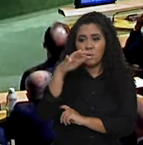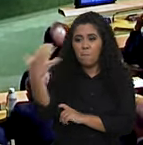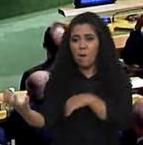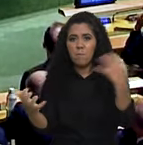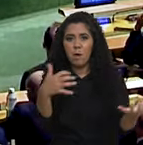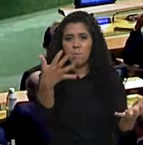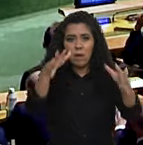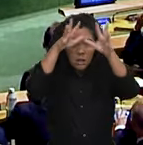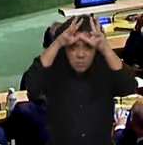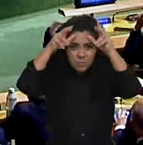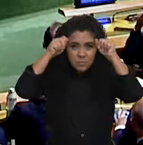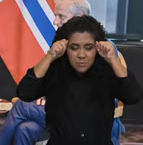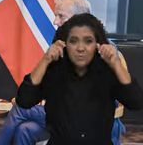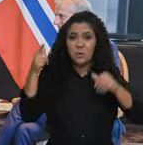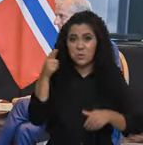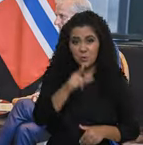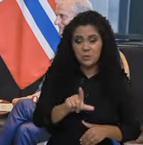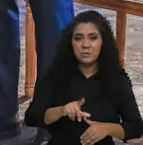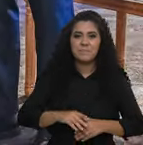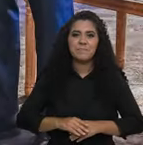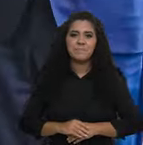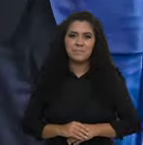48%.